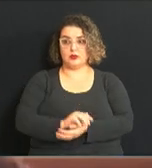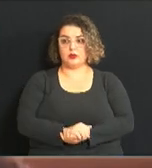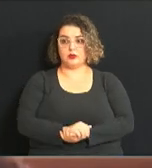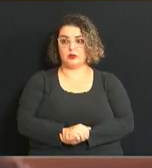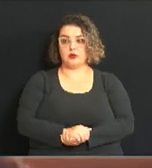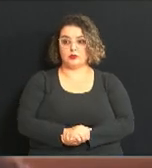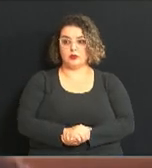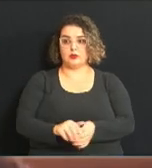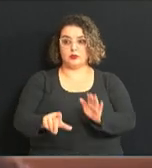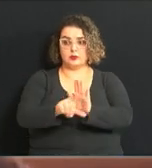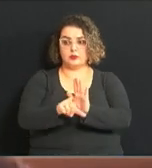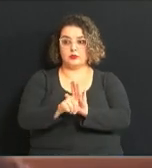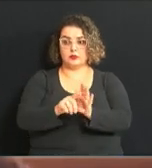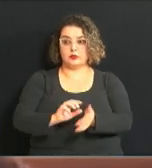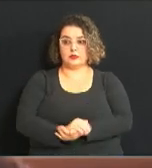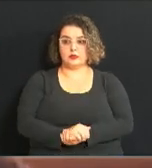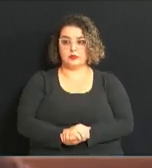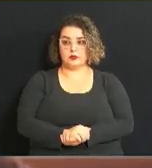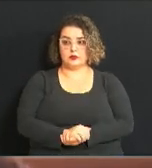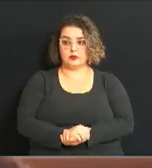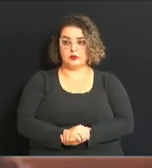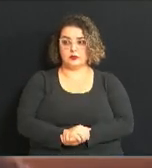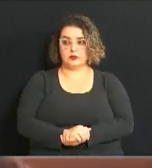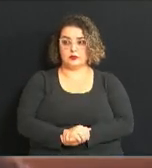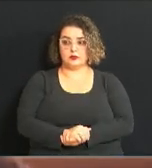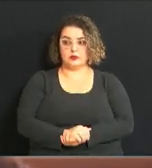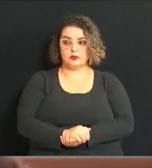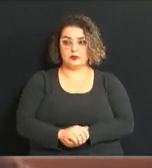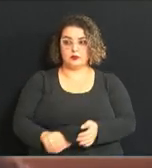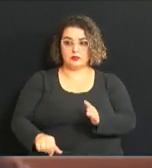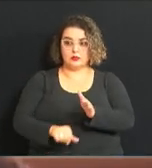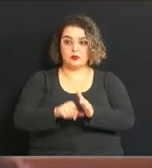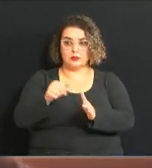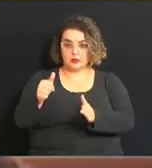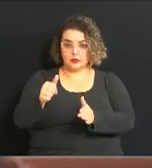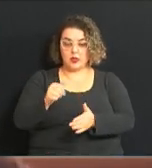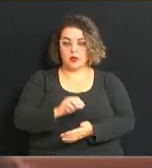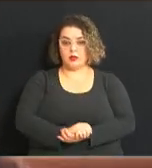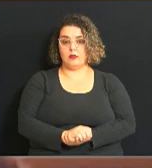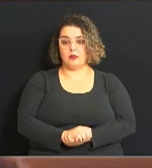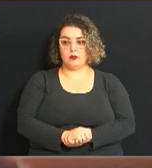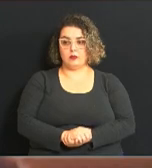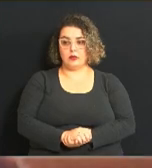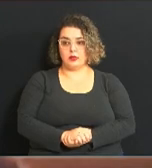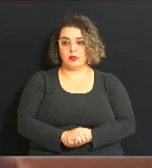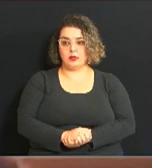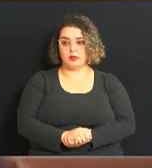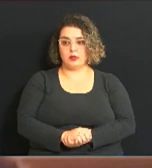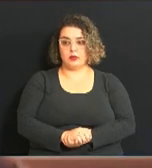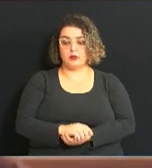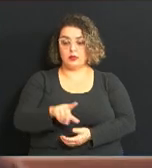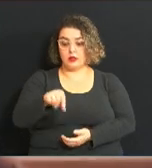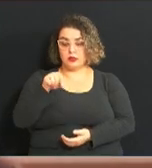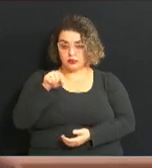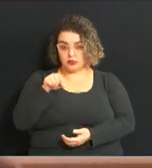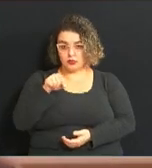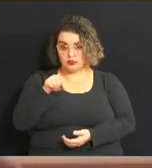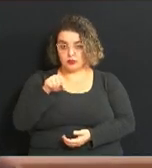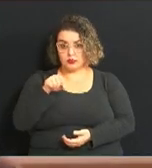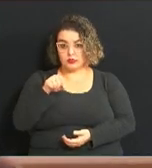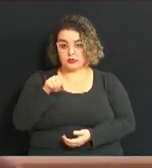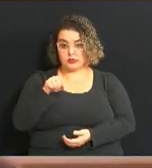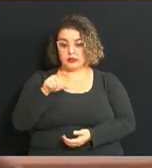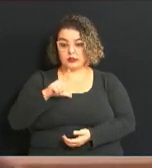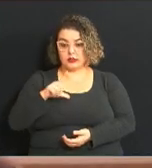o sétimo. O primeiro, ele dá a opção de a pessoa que tem o